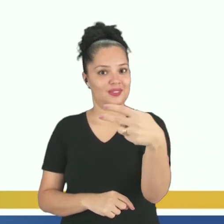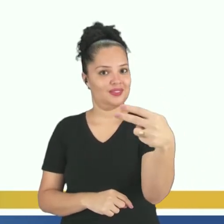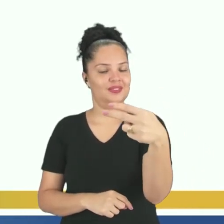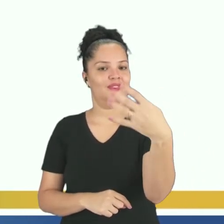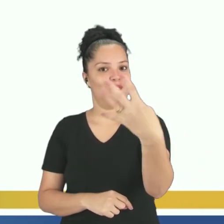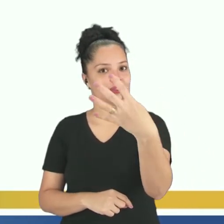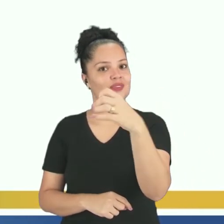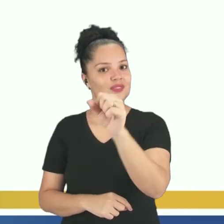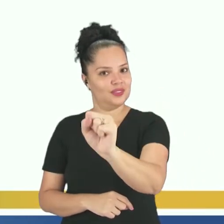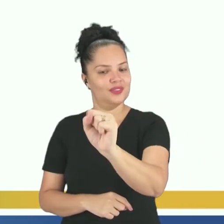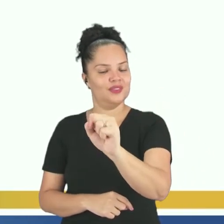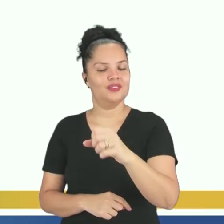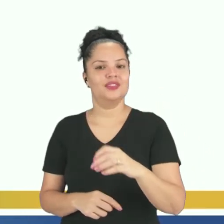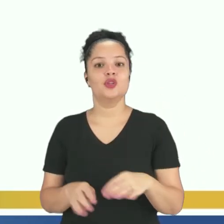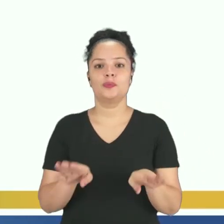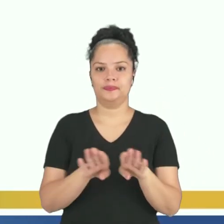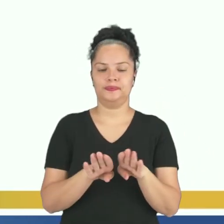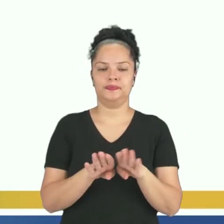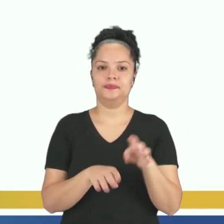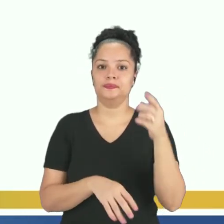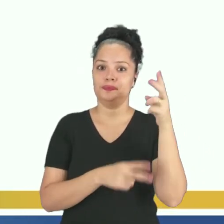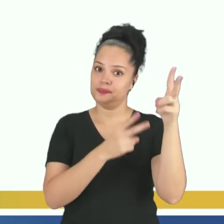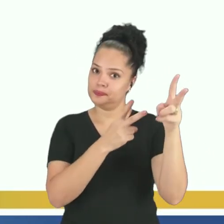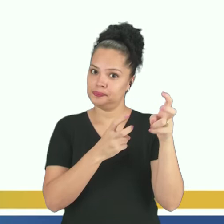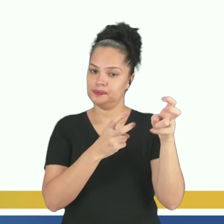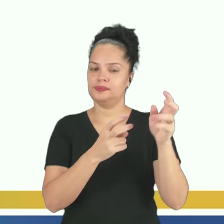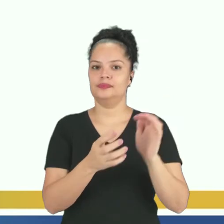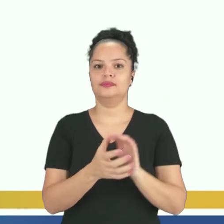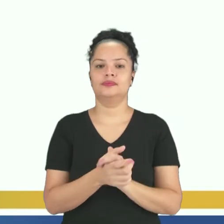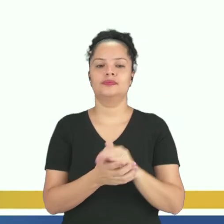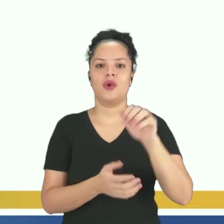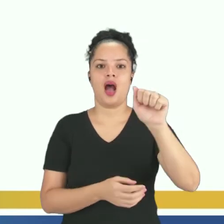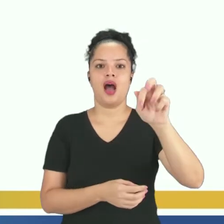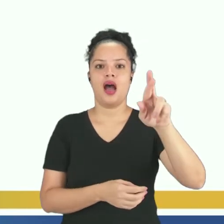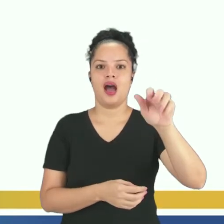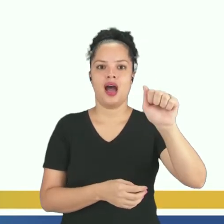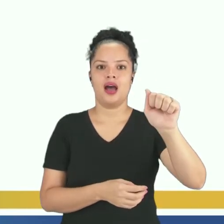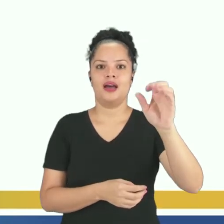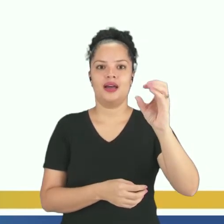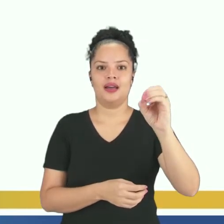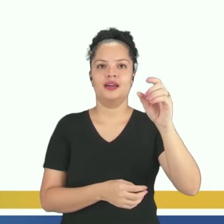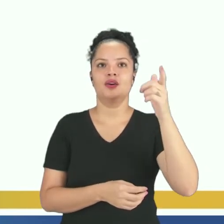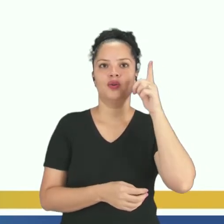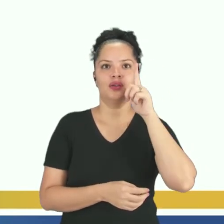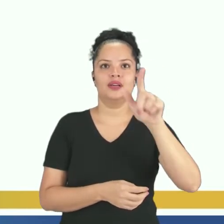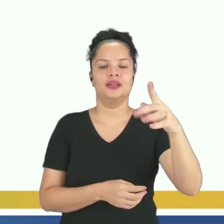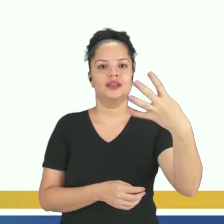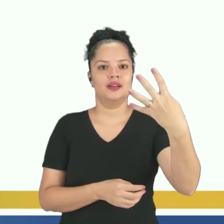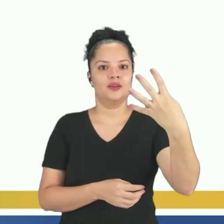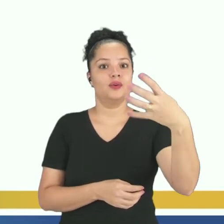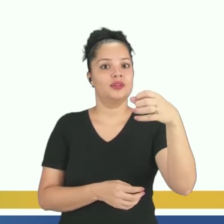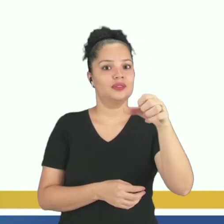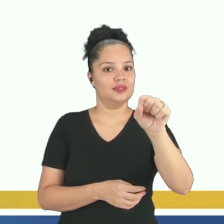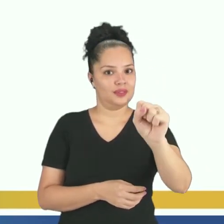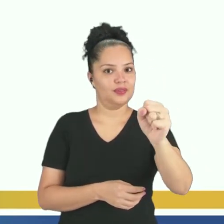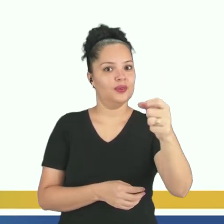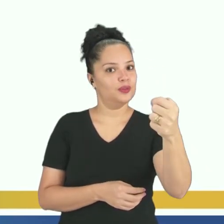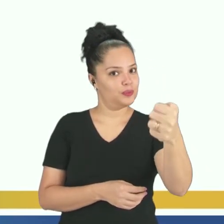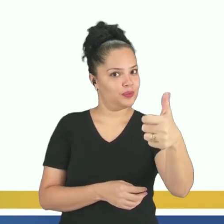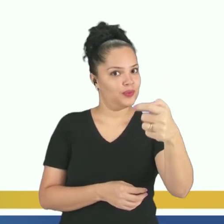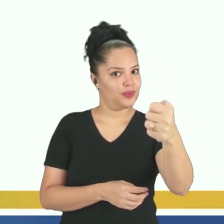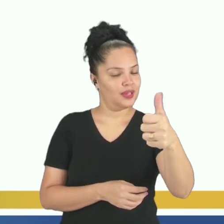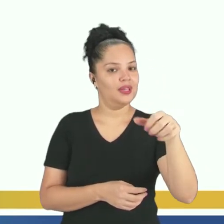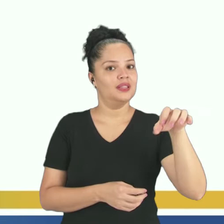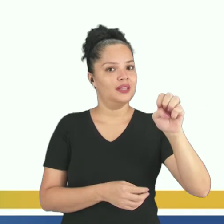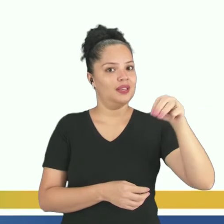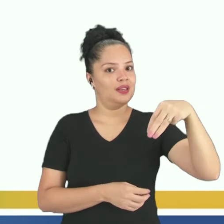fazer esse problema. Repare que o Arão ficou com 48 moedas e o Emmanuel ficou com 120. Se você